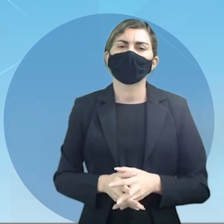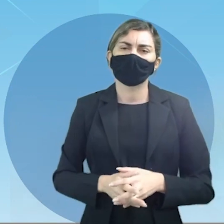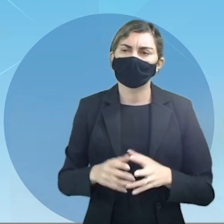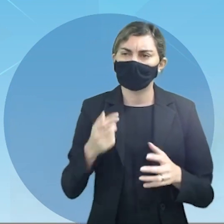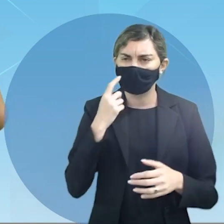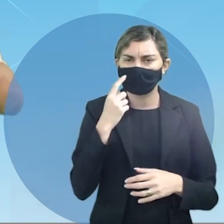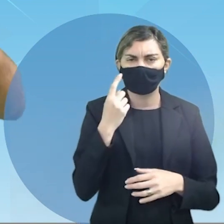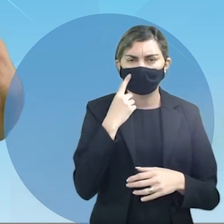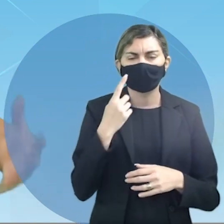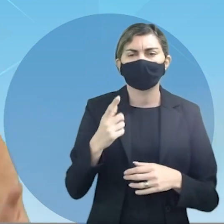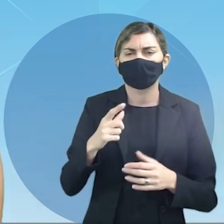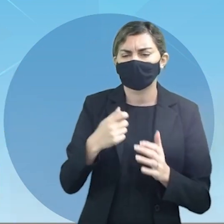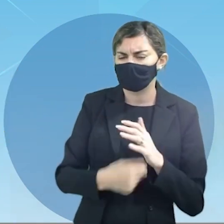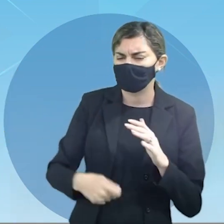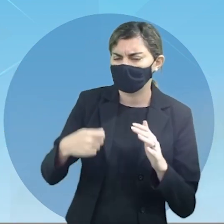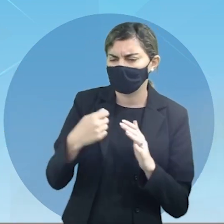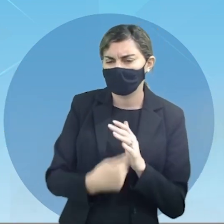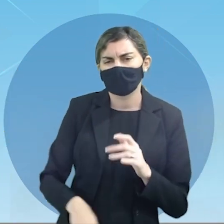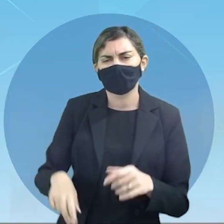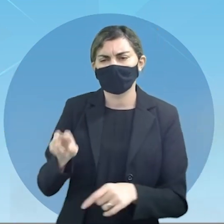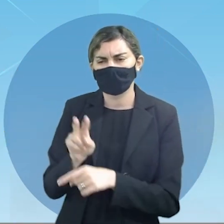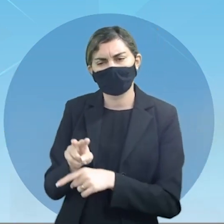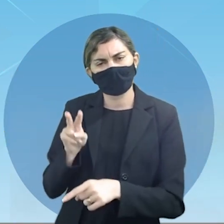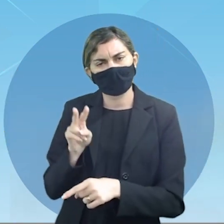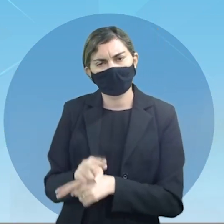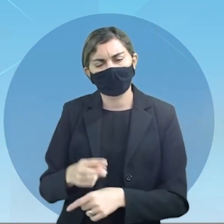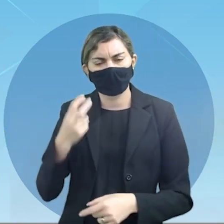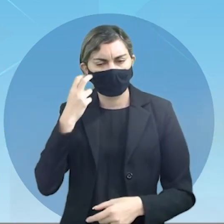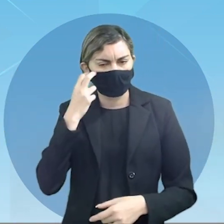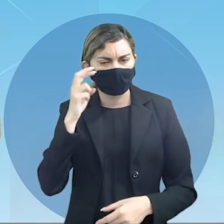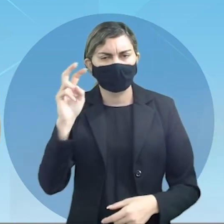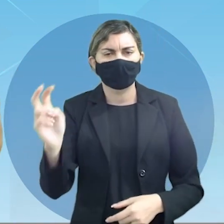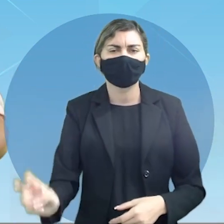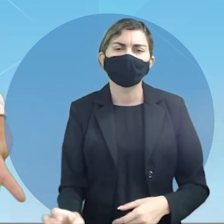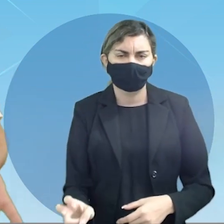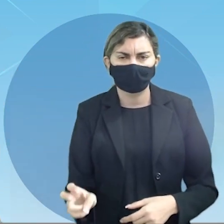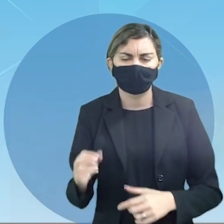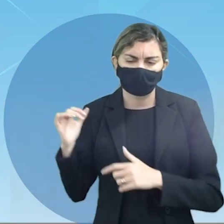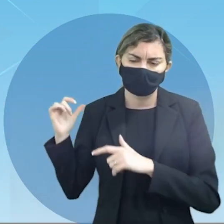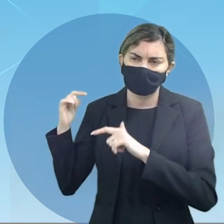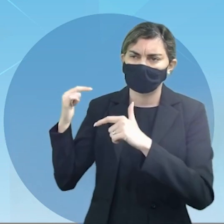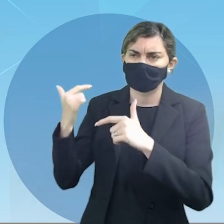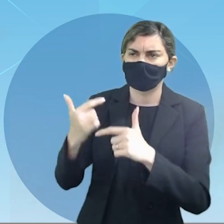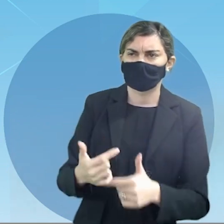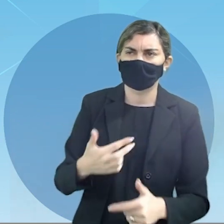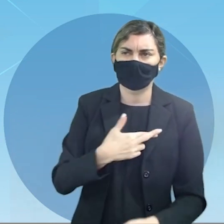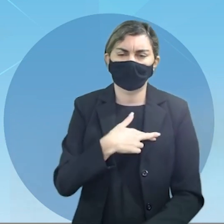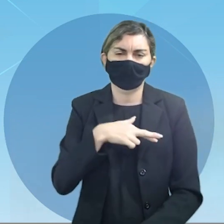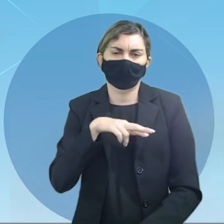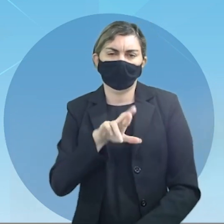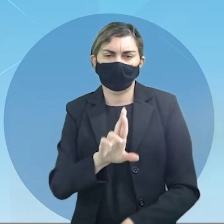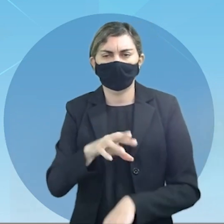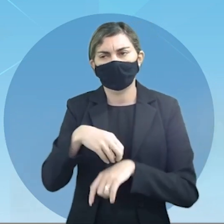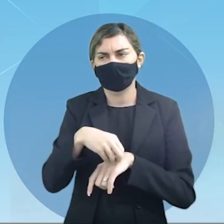só essa questão de luta preservação de sua cultura e de sua tradição religiosa e trago para vocês